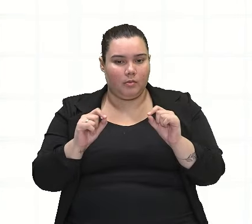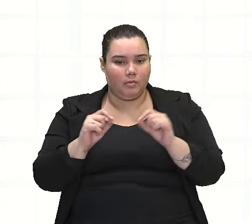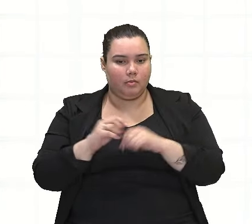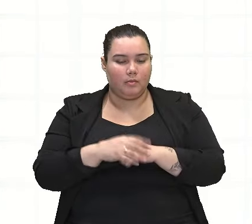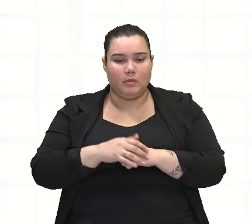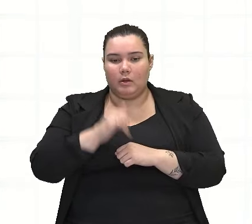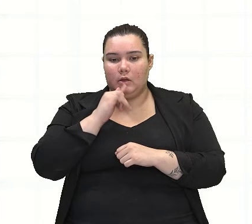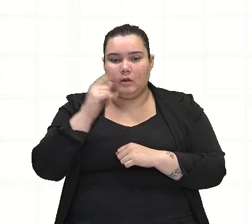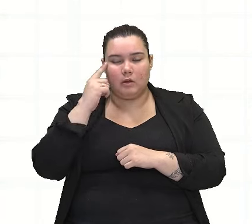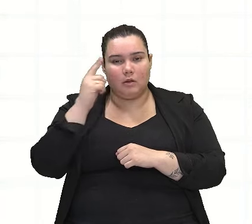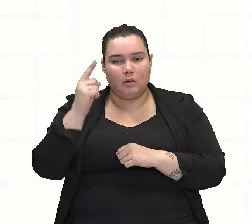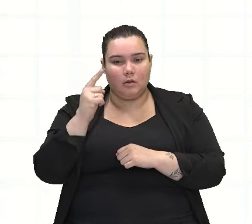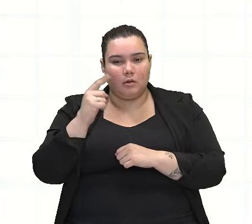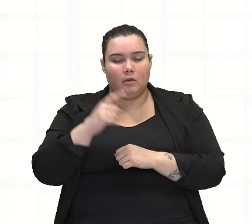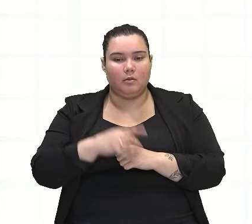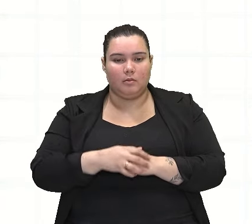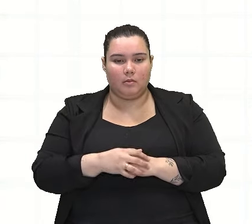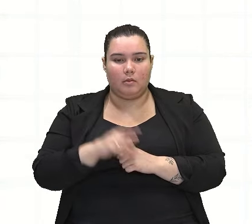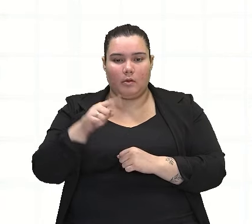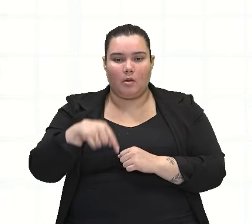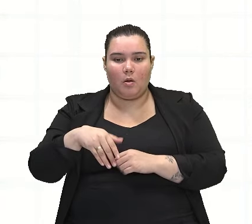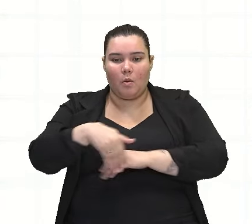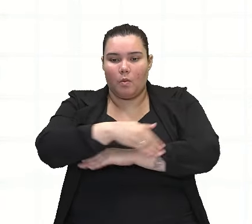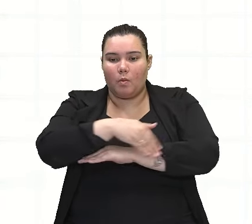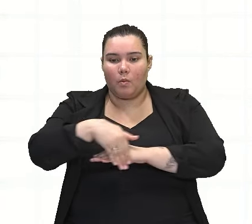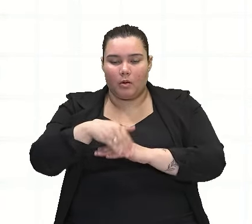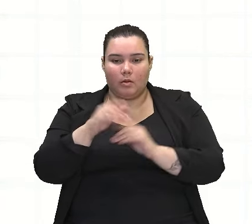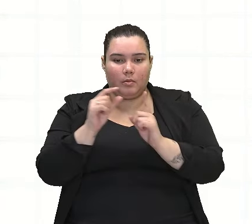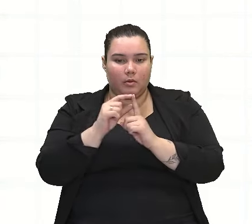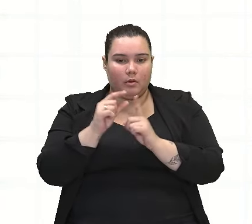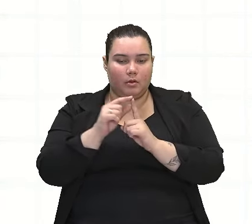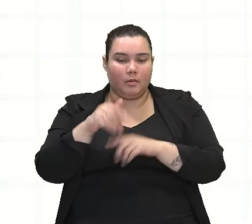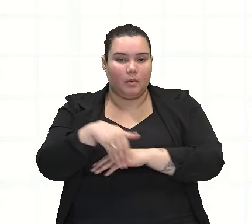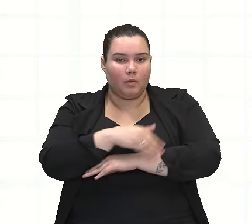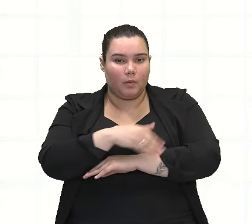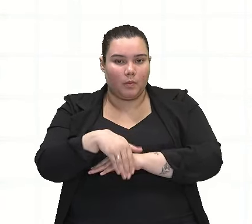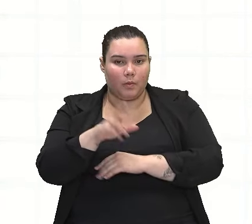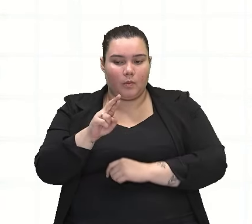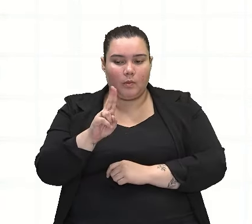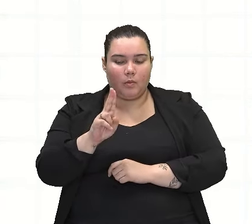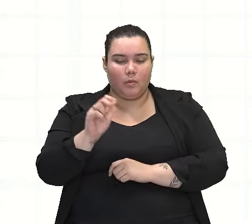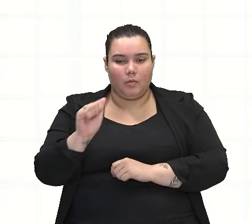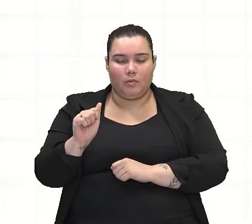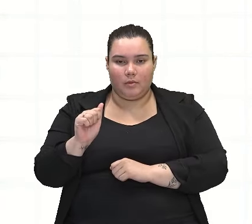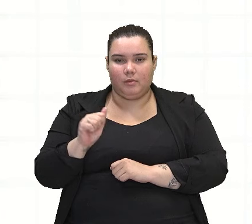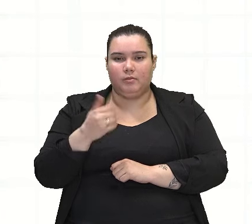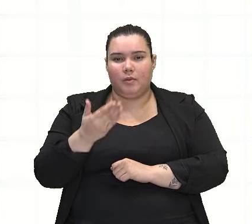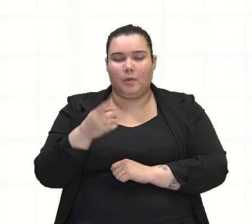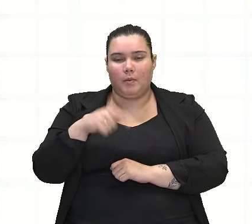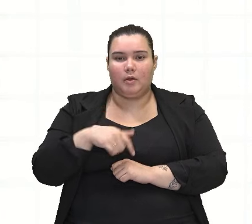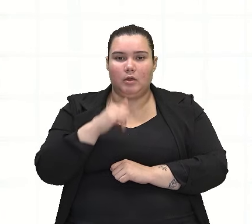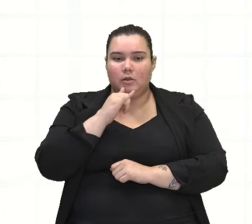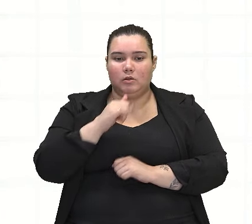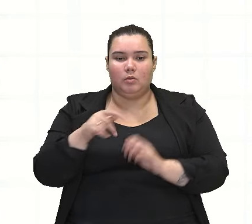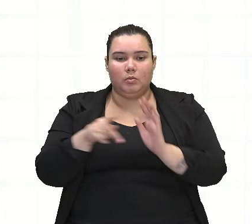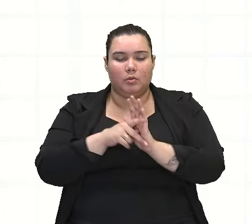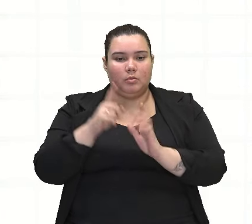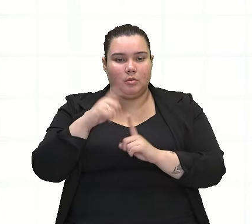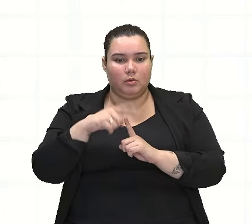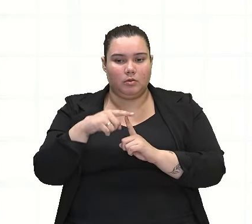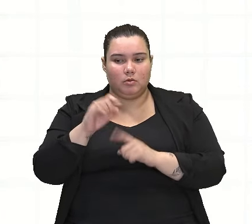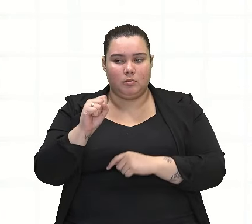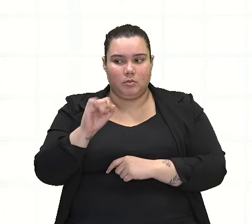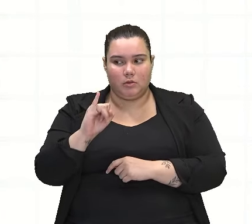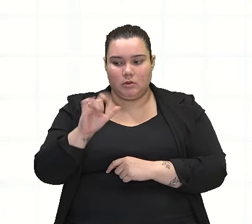com que ideia? Com a ideia de rua, da palavra rua. Então, aqui, nós temos exatamente uma cilépse de gênero.